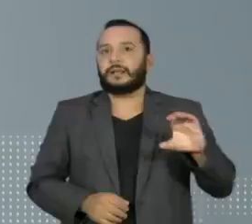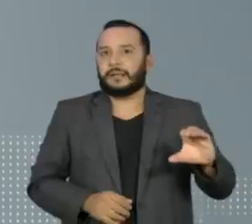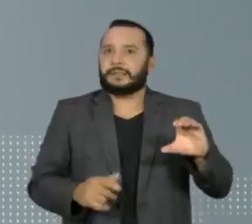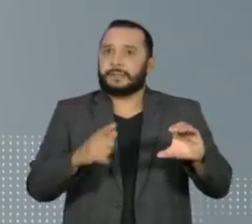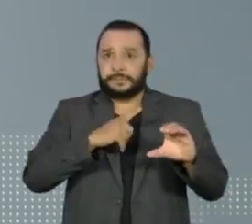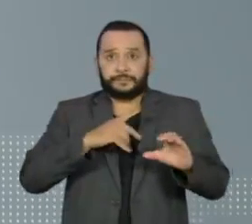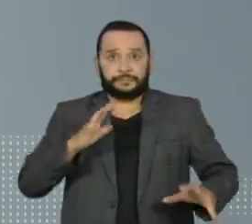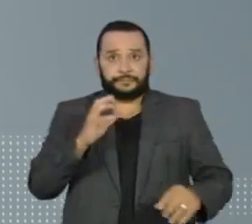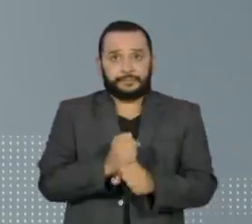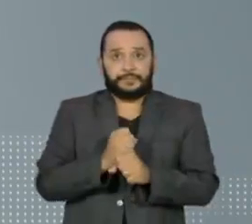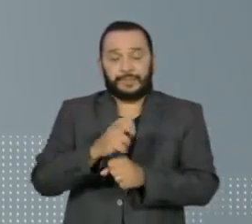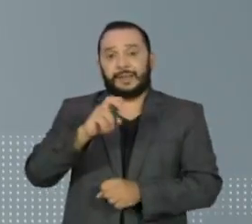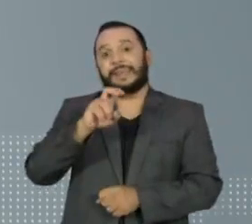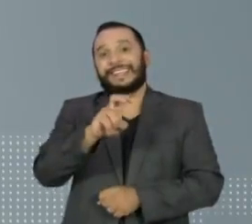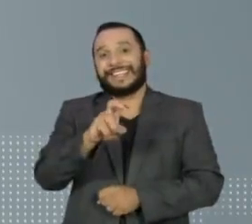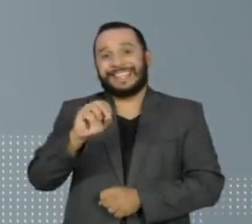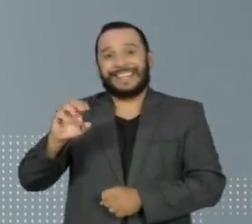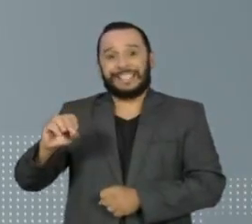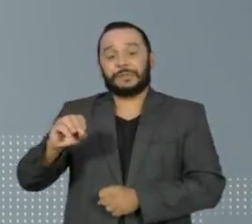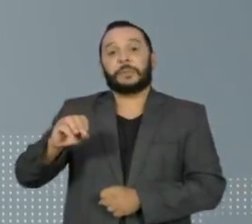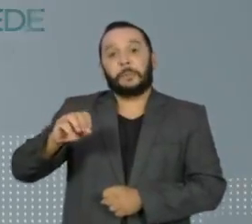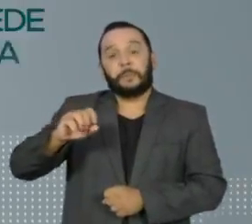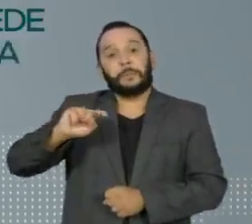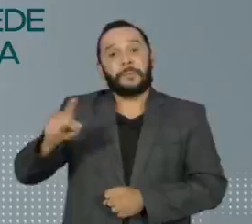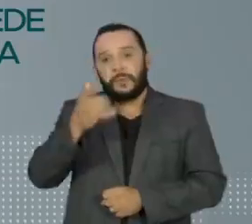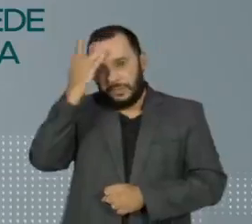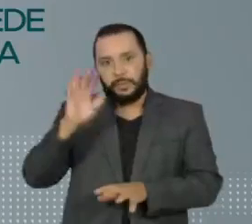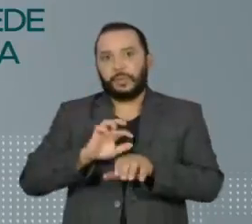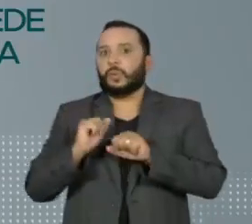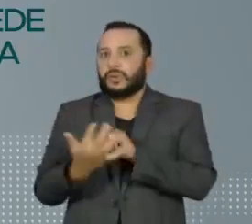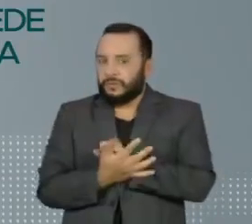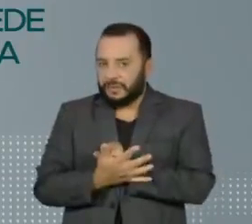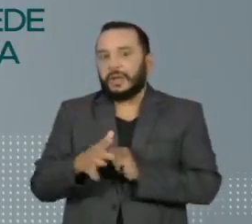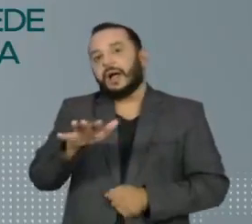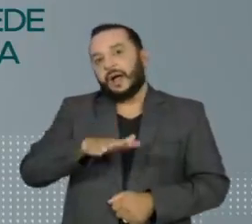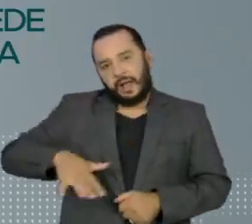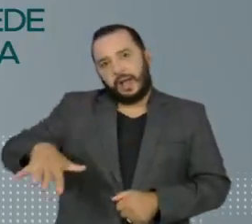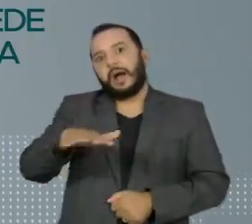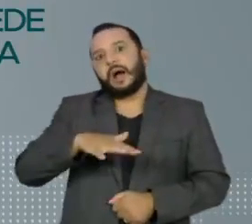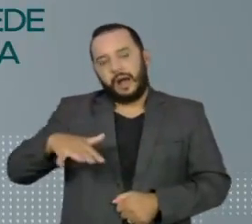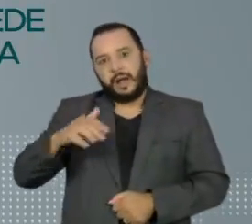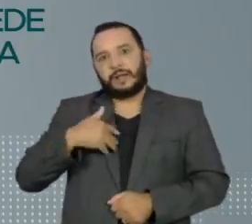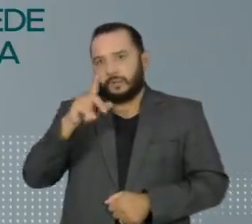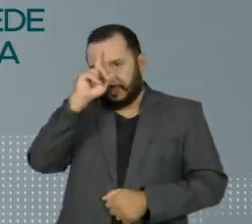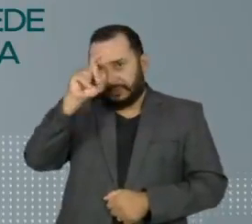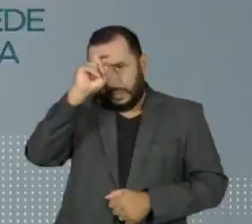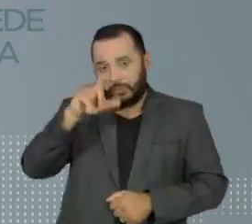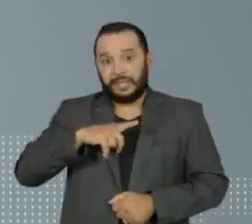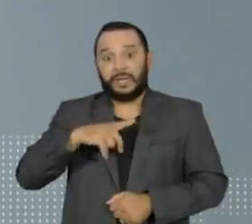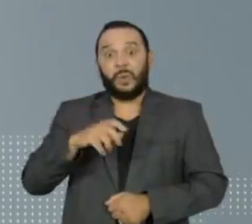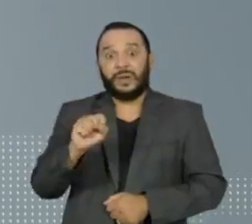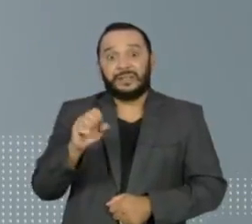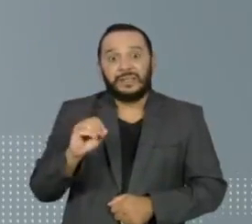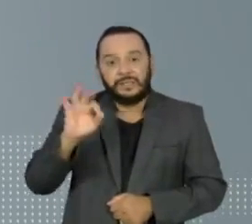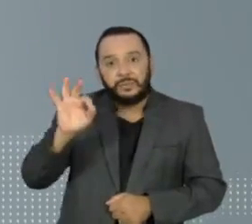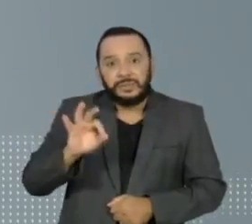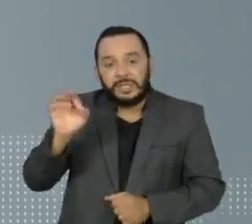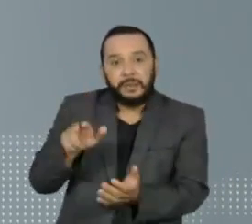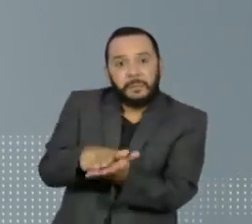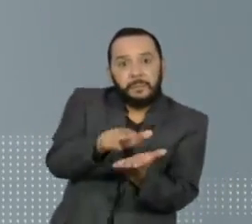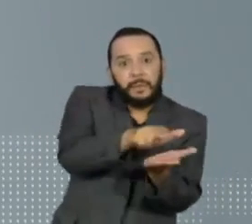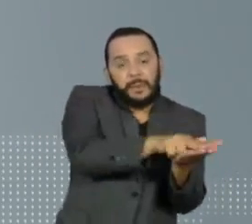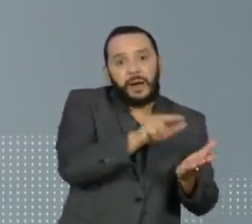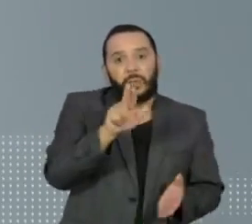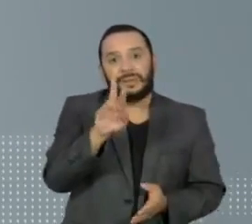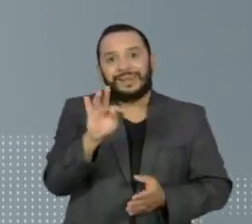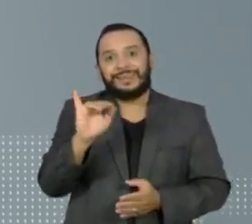ultrapassou a marca de 500 mil registros. A rede pública tem 80% das UTIs ocupadas. A Bahia